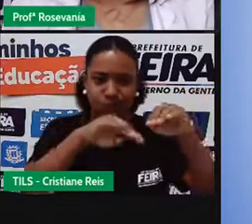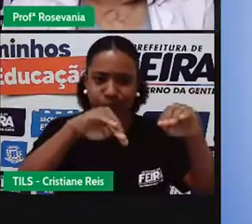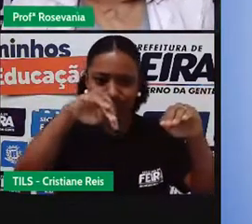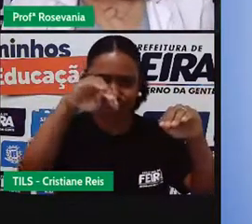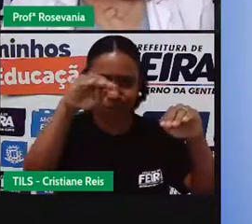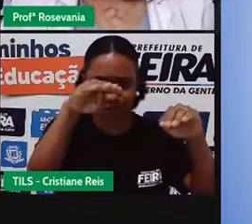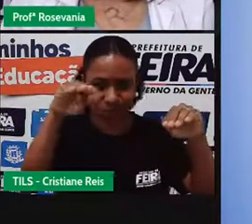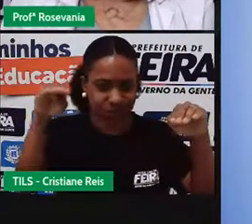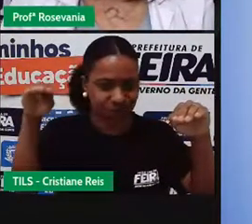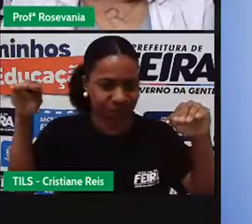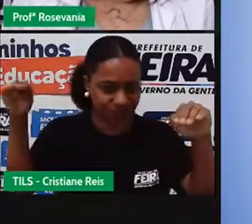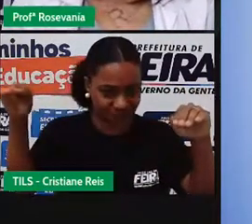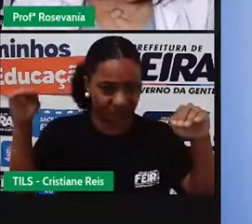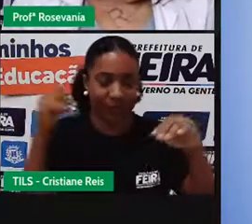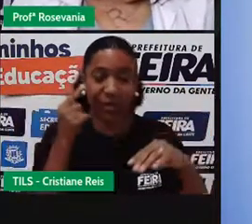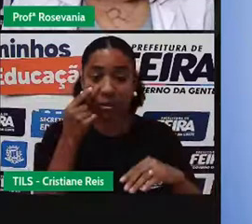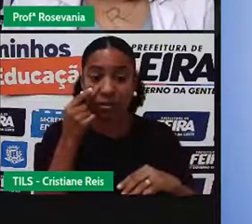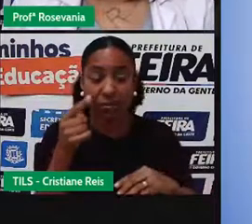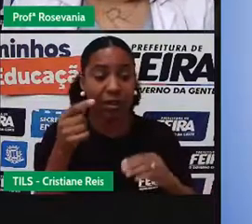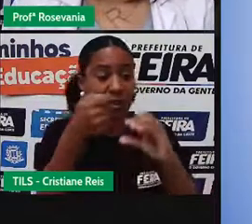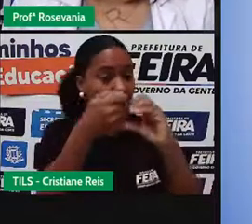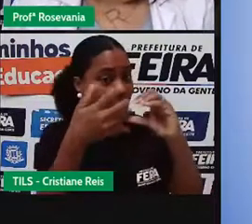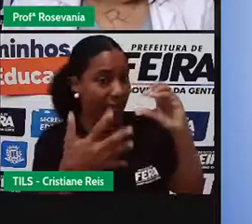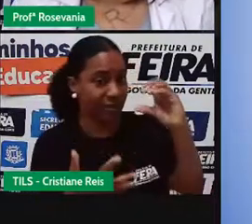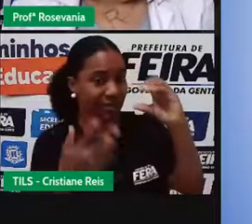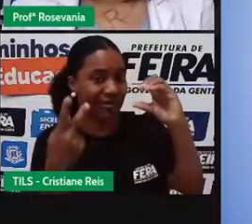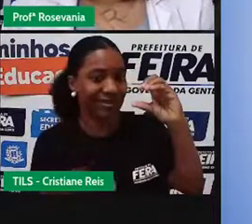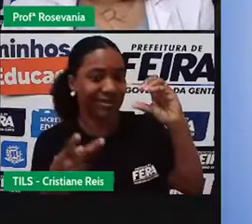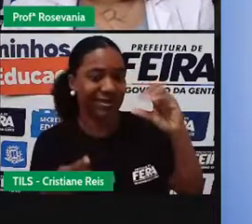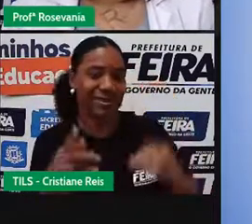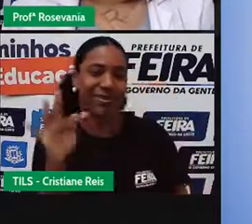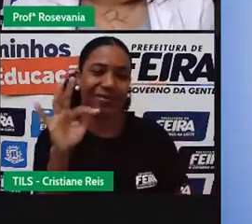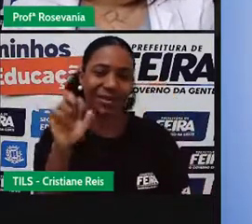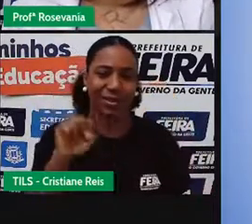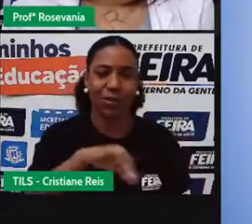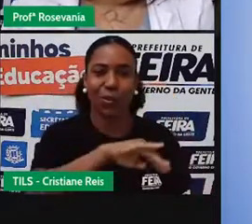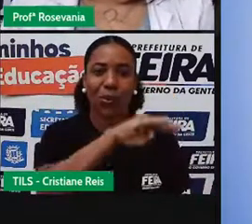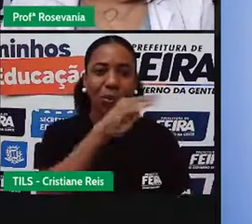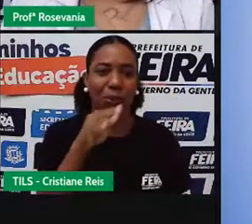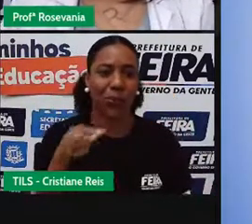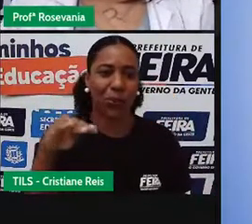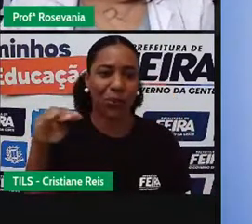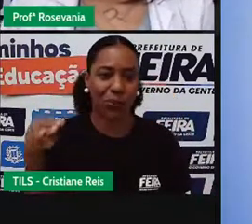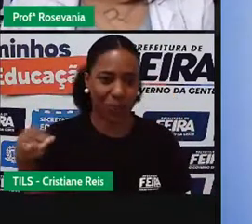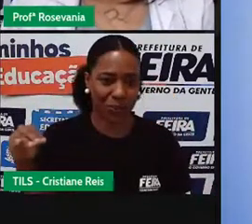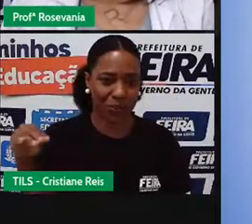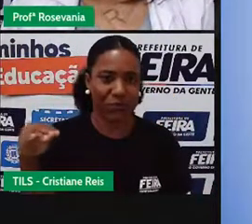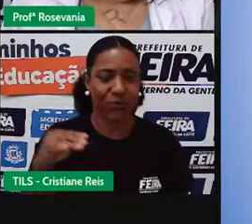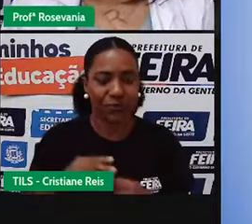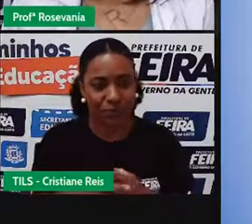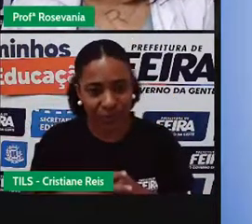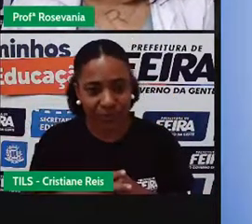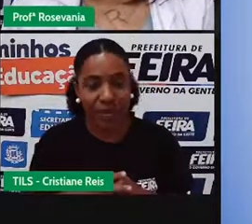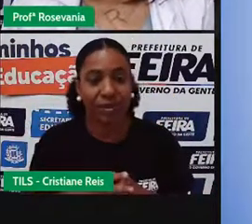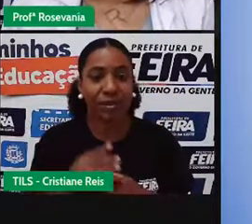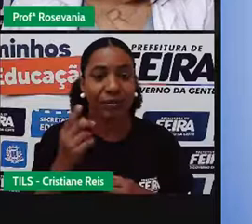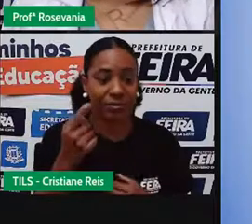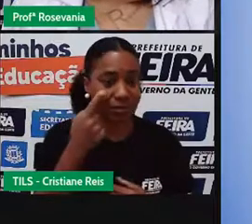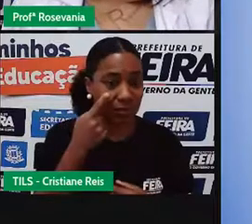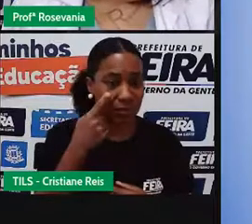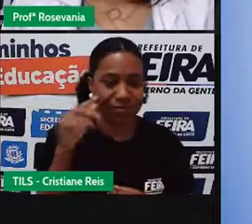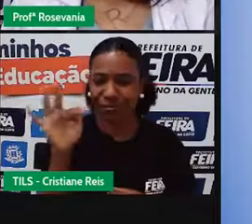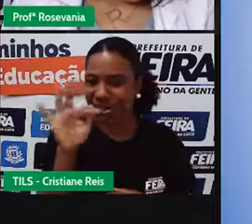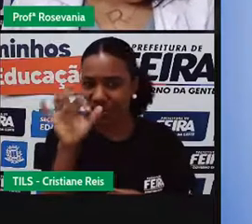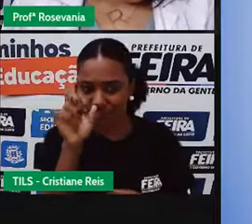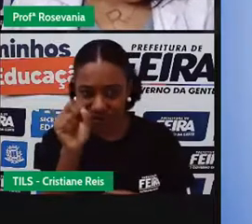elevadas. Essa é a característica, né, do relevo de Feira de Santana, onde a gente tem um relevo antigo,